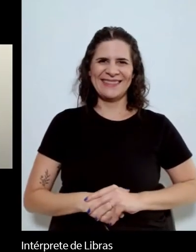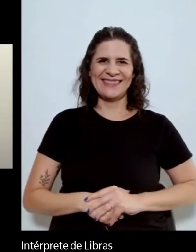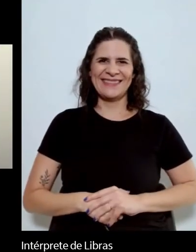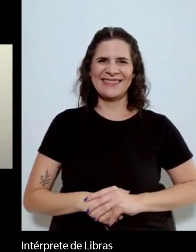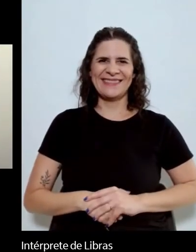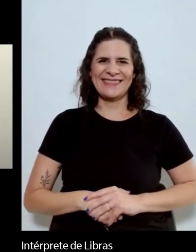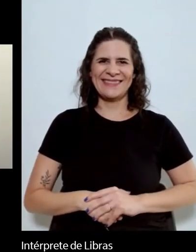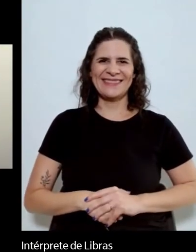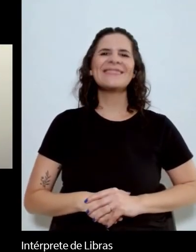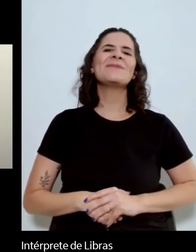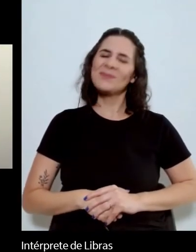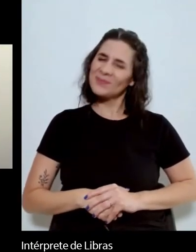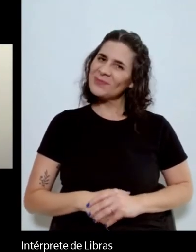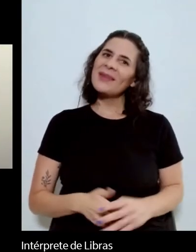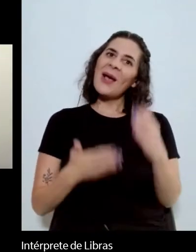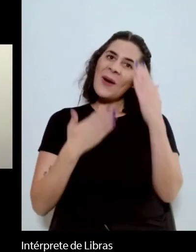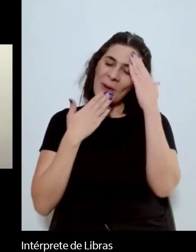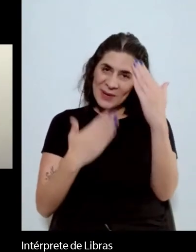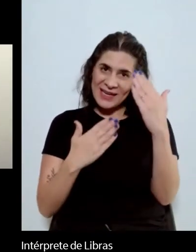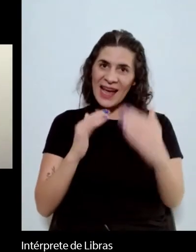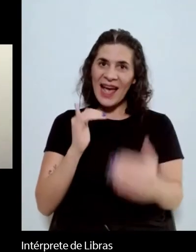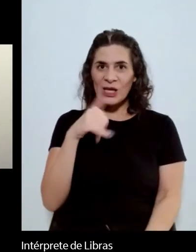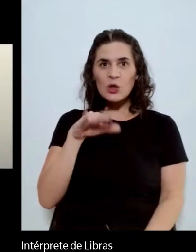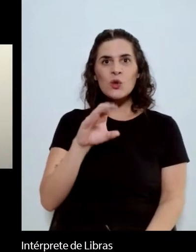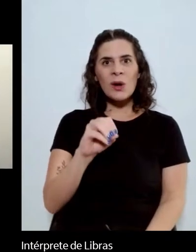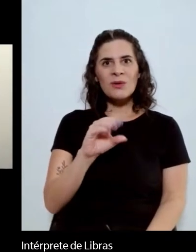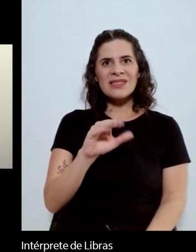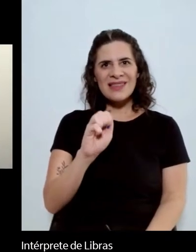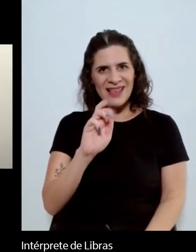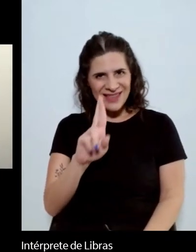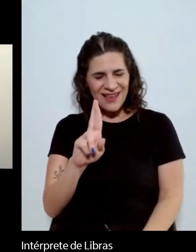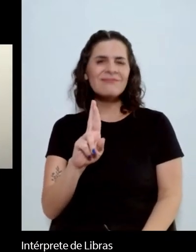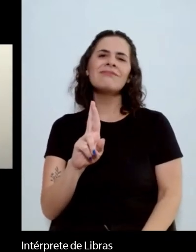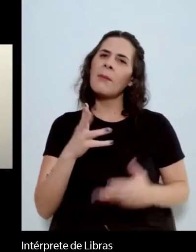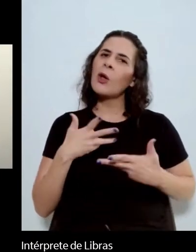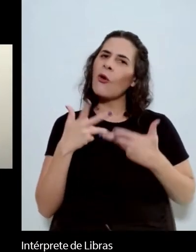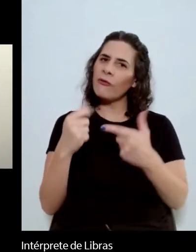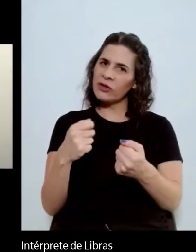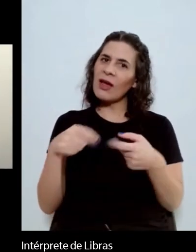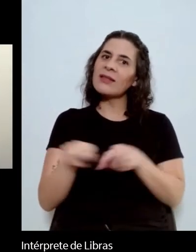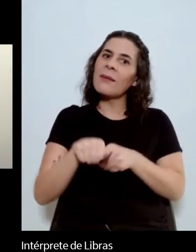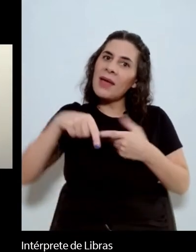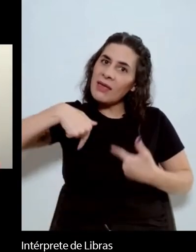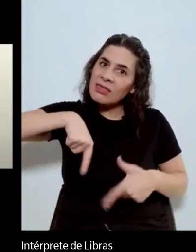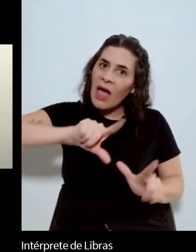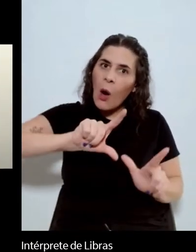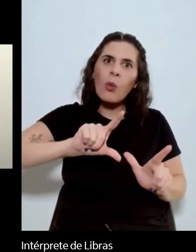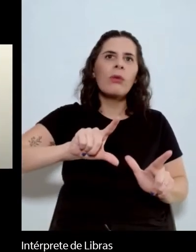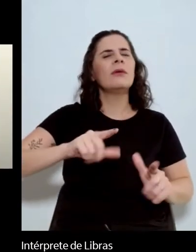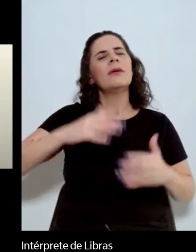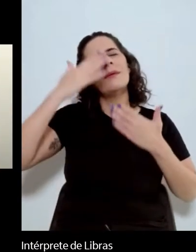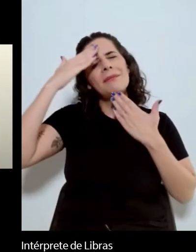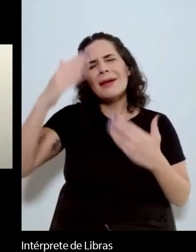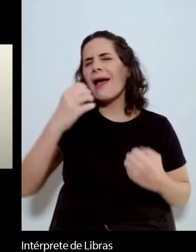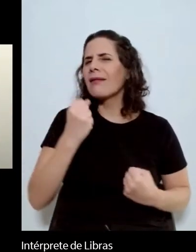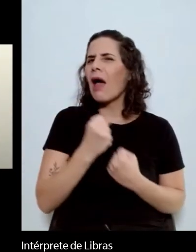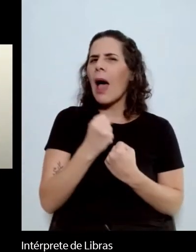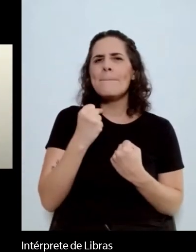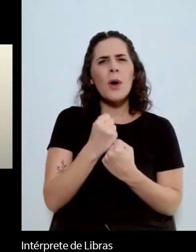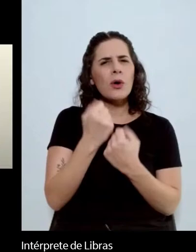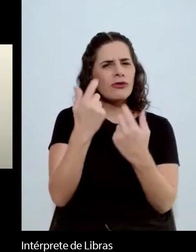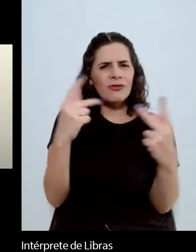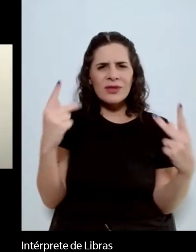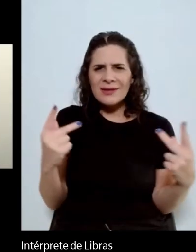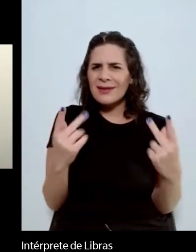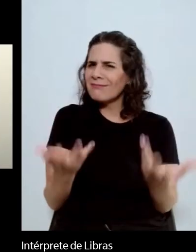Obrigado, João César, pelo convite. Obrigado também ao Itaú Cultural pelo todo o suporte que vocês estão nos dando